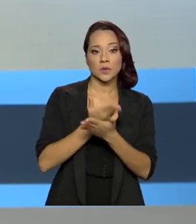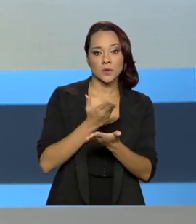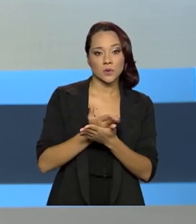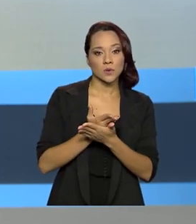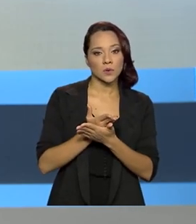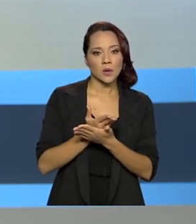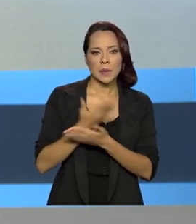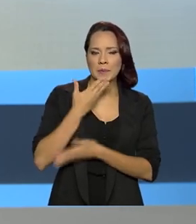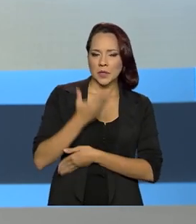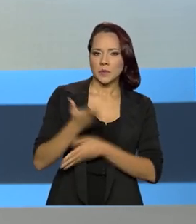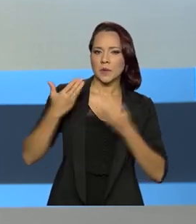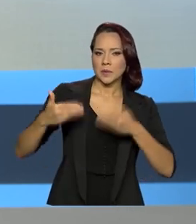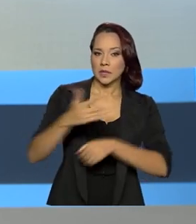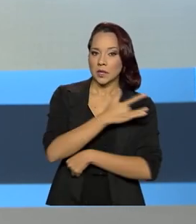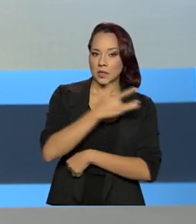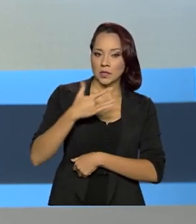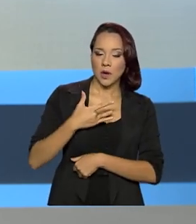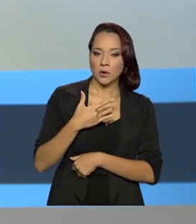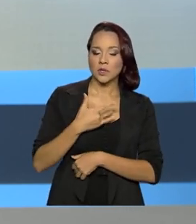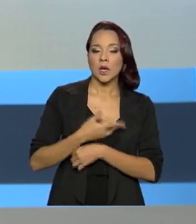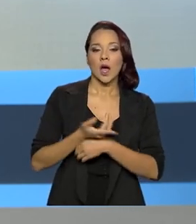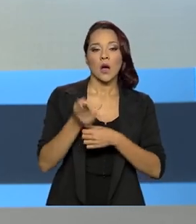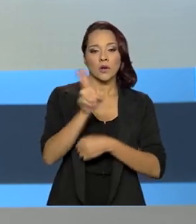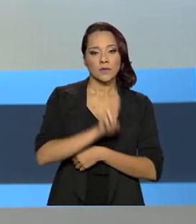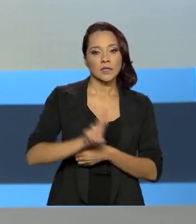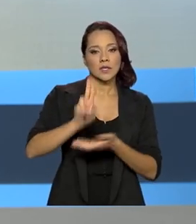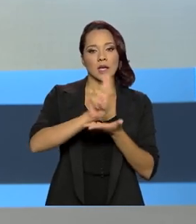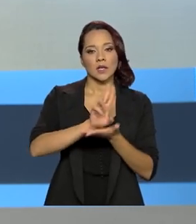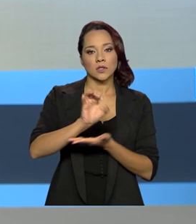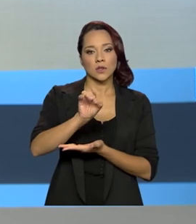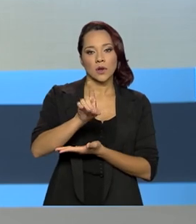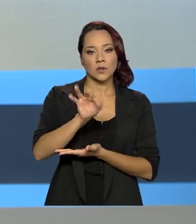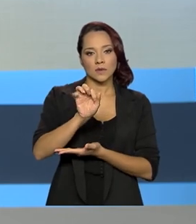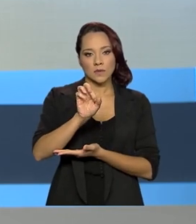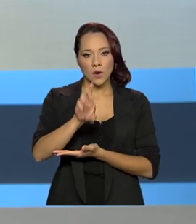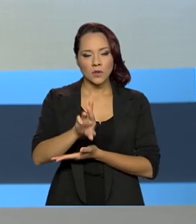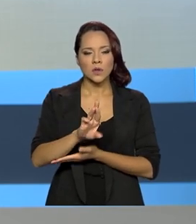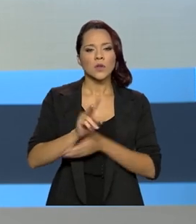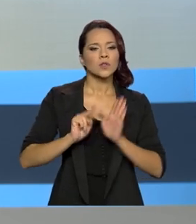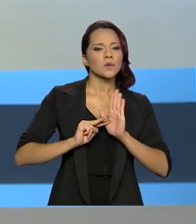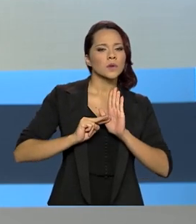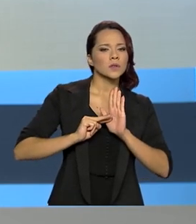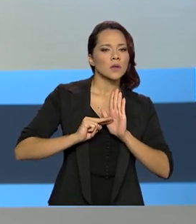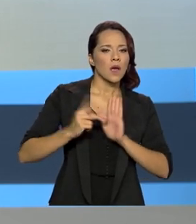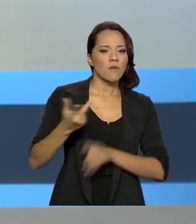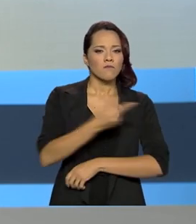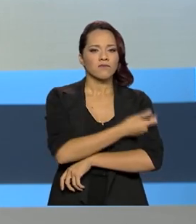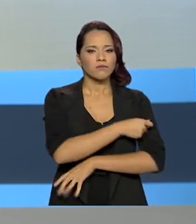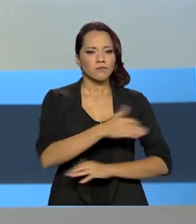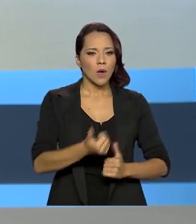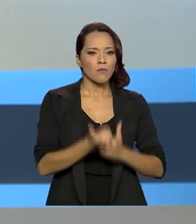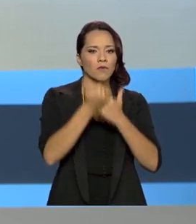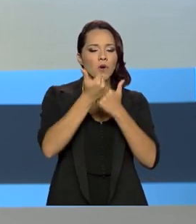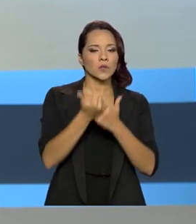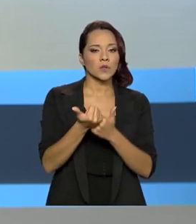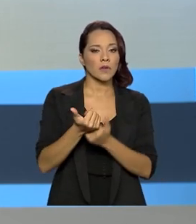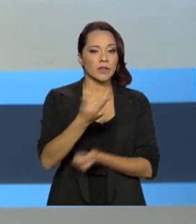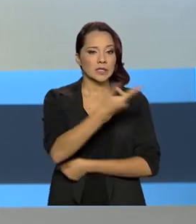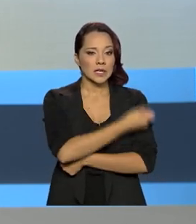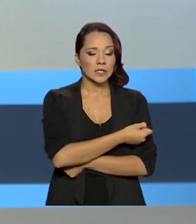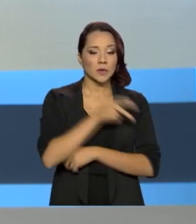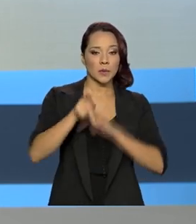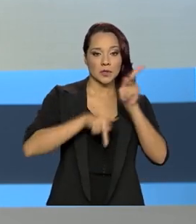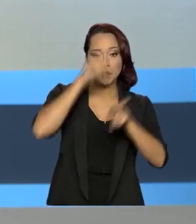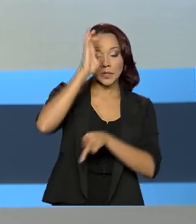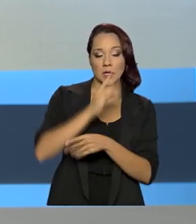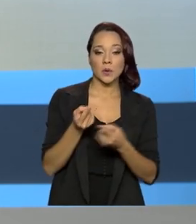encomendado pelo Ministério da Saúde à Universidade de Oxford, sobre os efeitos da dose de reforço na imunização dos